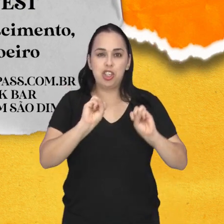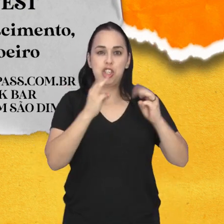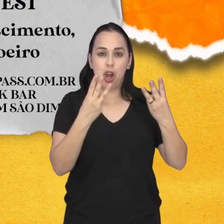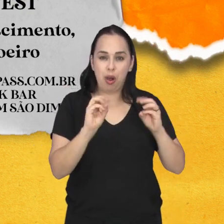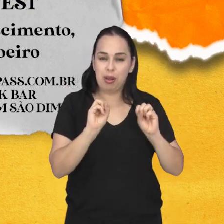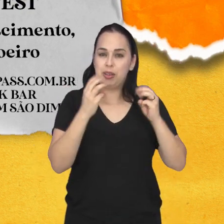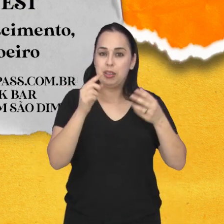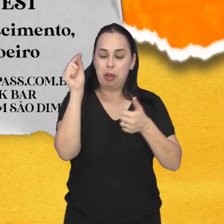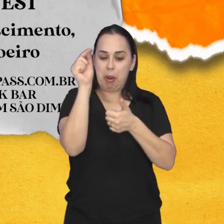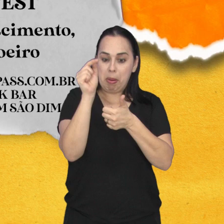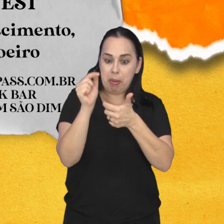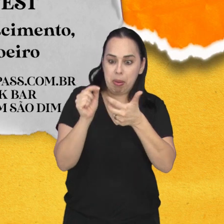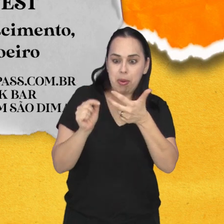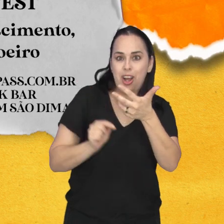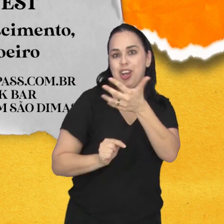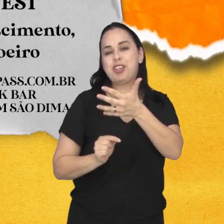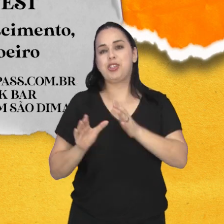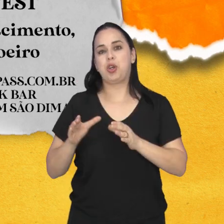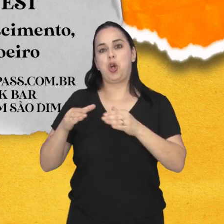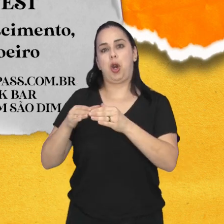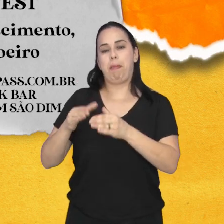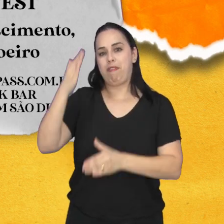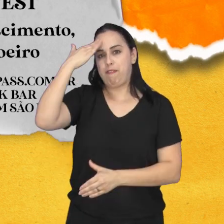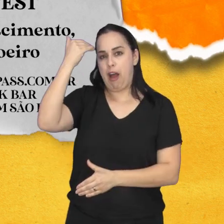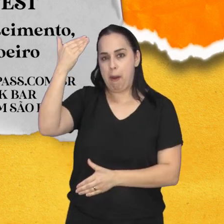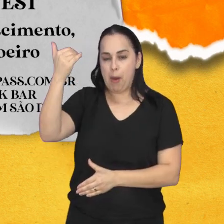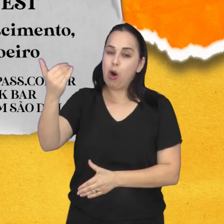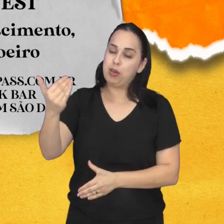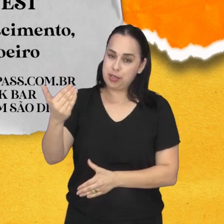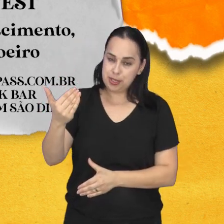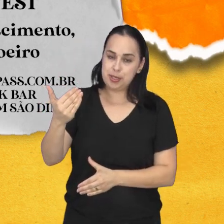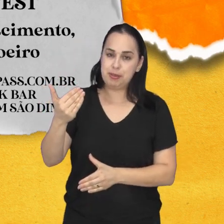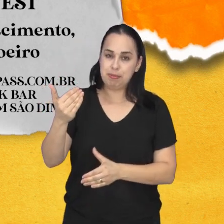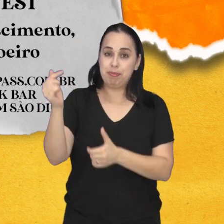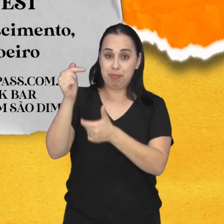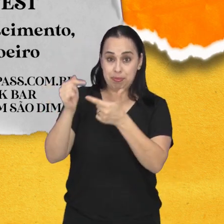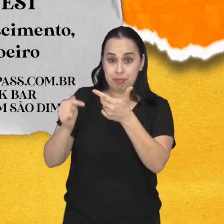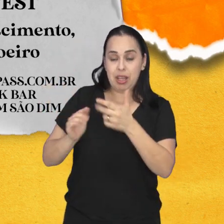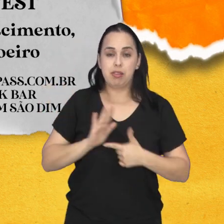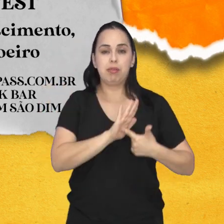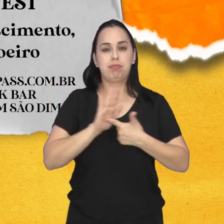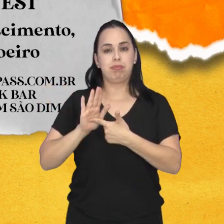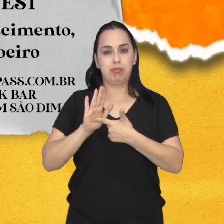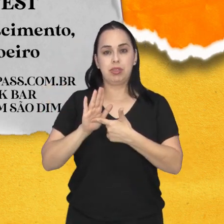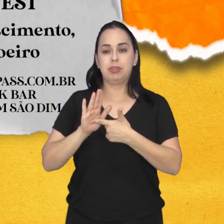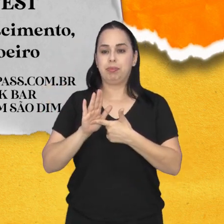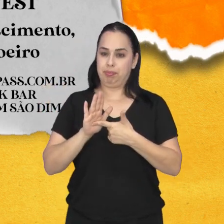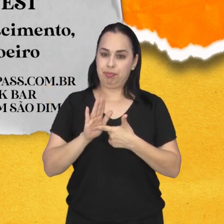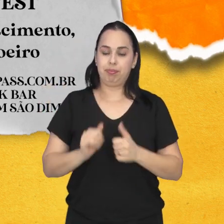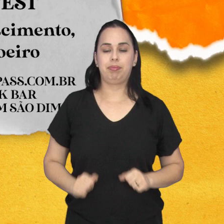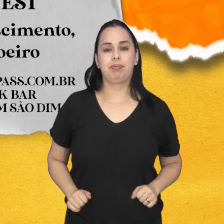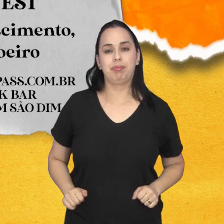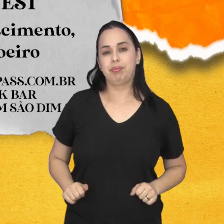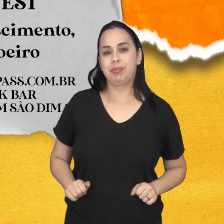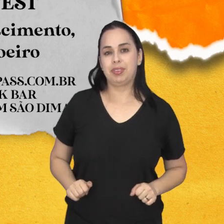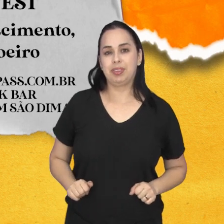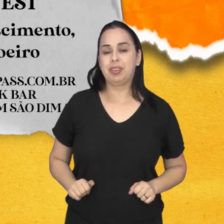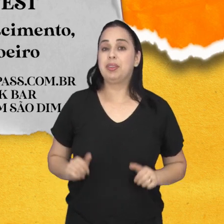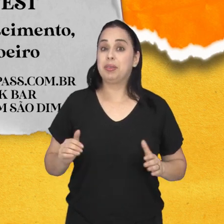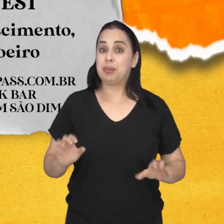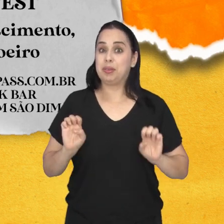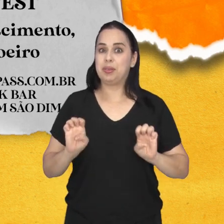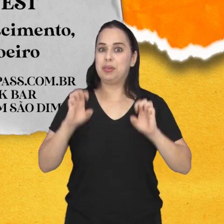shows com presença de Capital Inicial, Frejá, Marcelo Falcão, CPM 22, entre outros artistas.